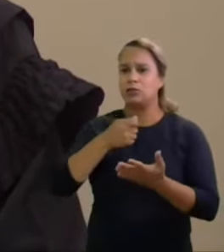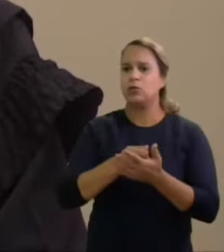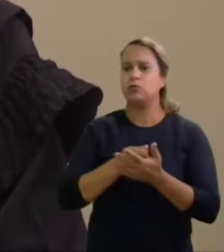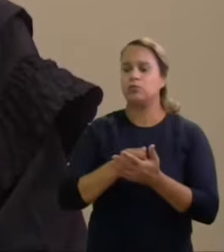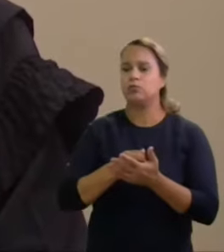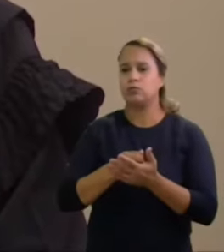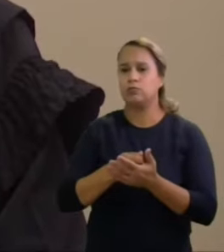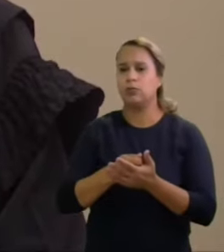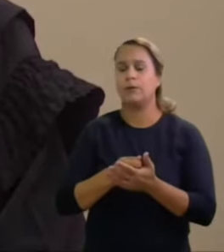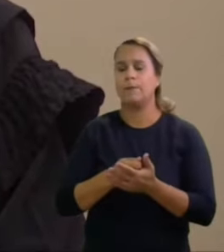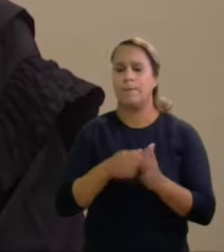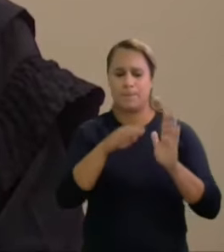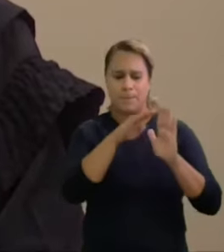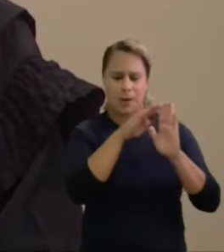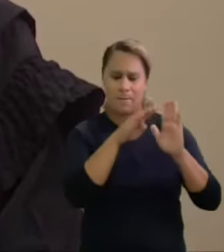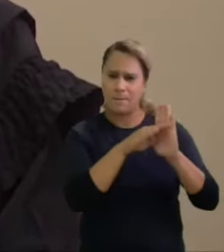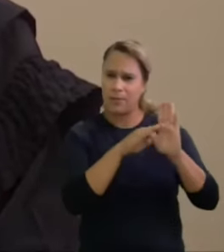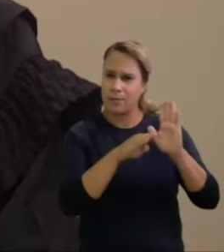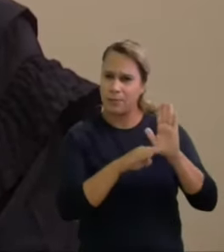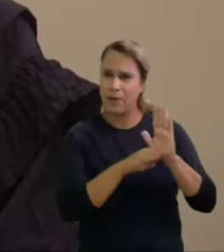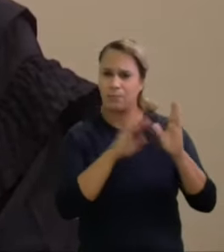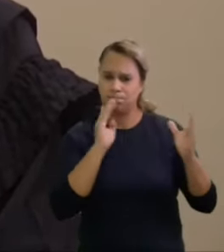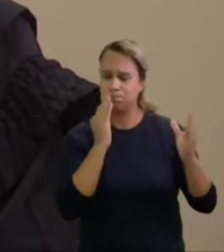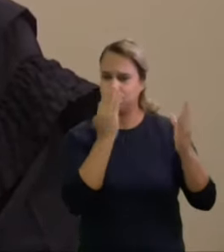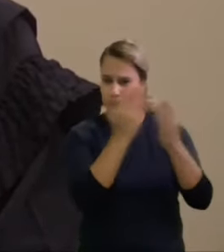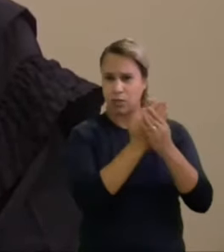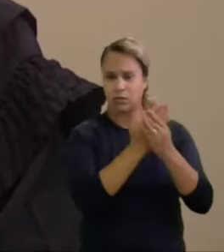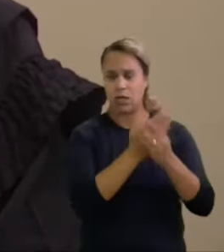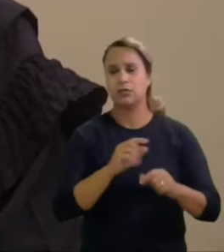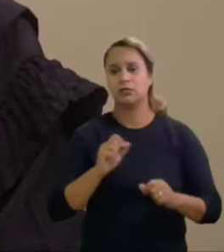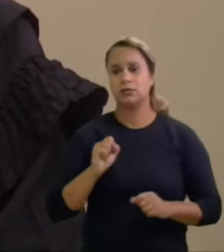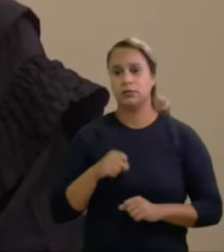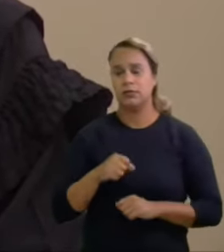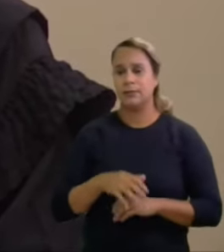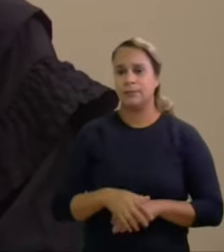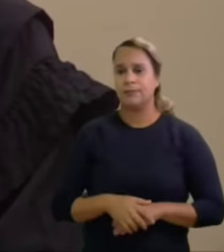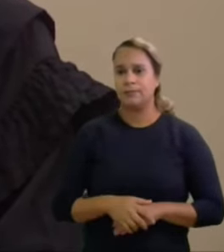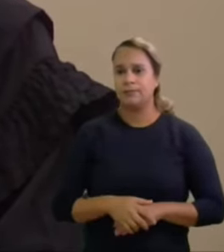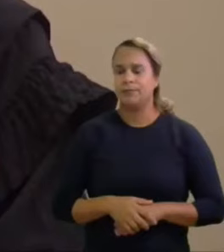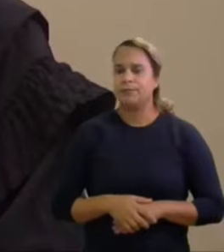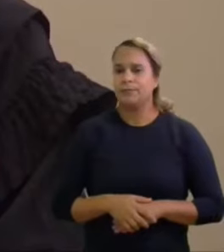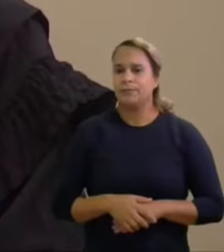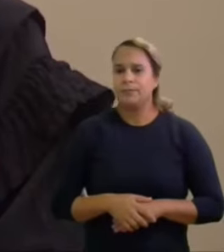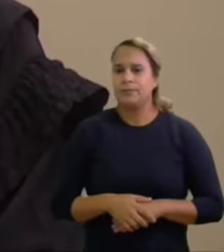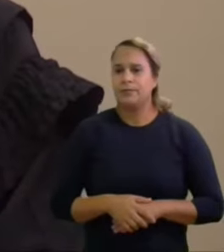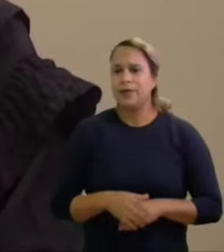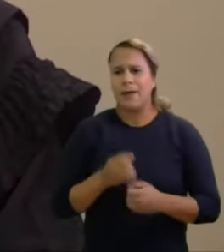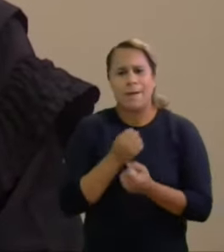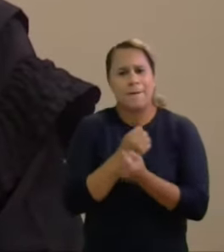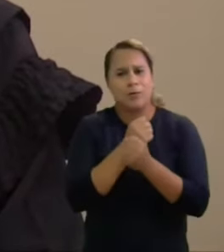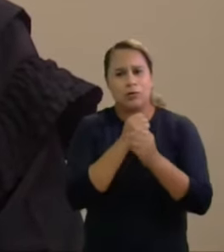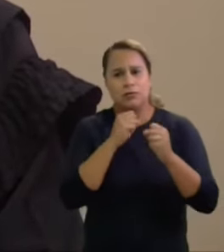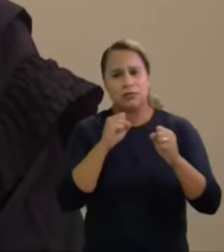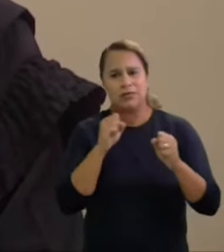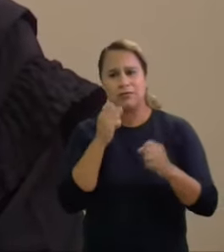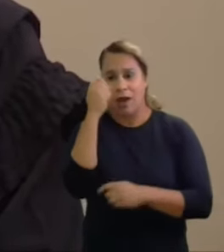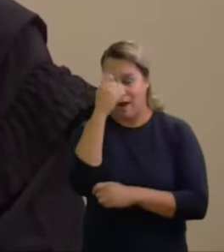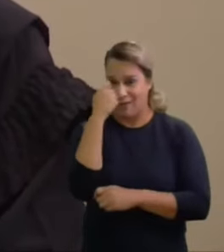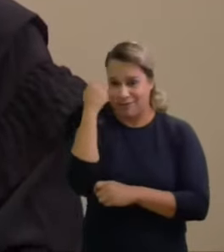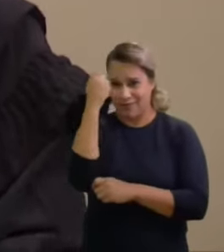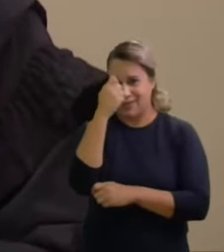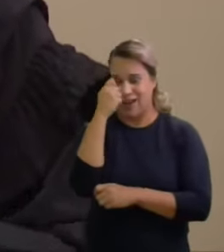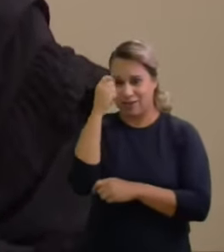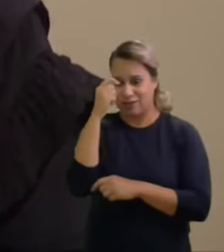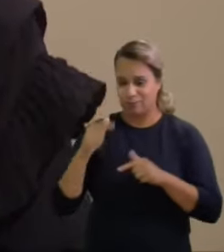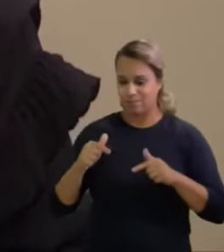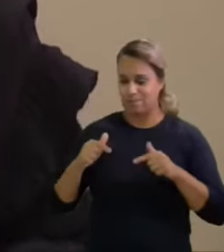nesses termos portanto impossível se comparar a gravidade dos atos praticados naqueles autos com o